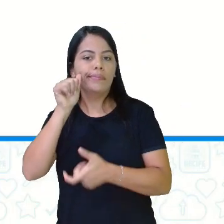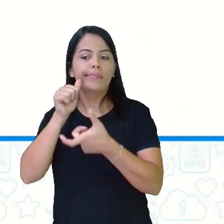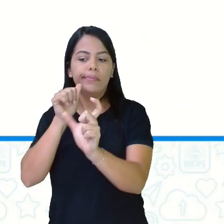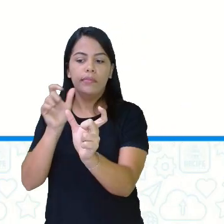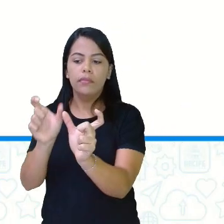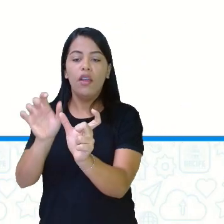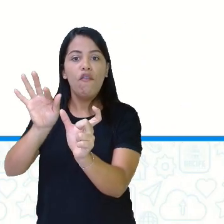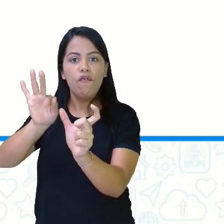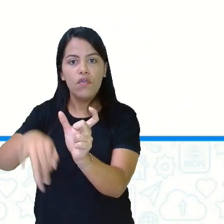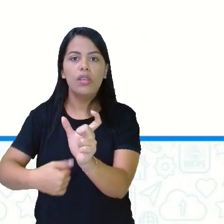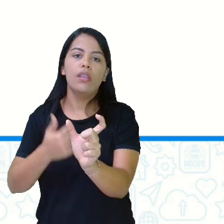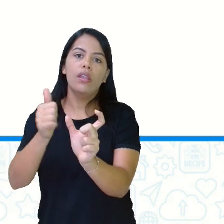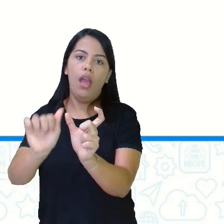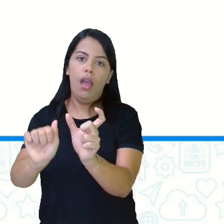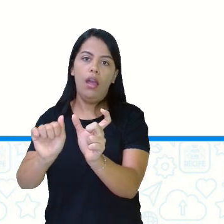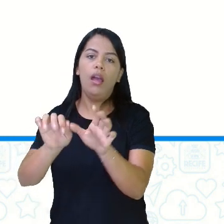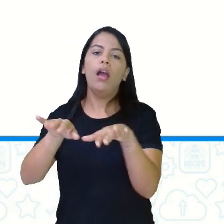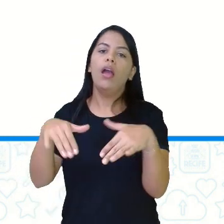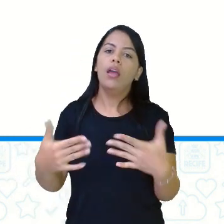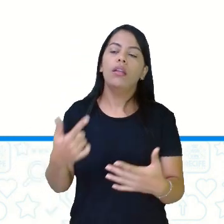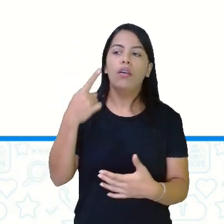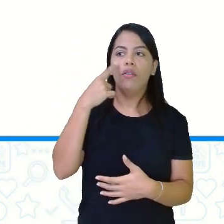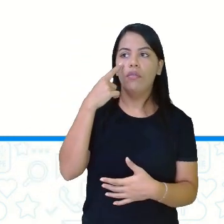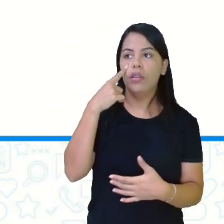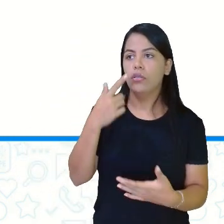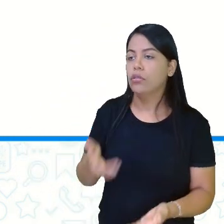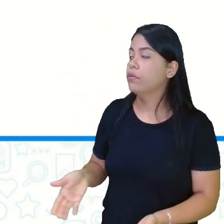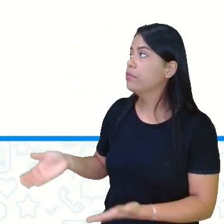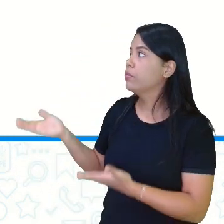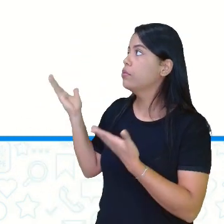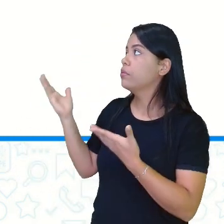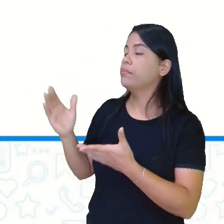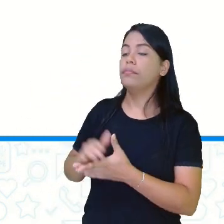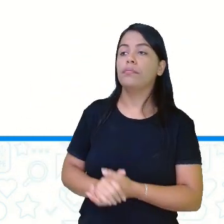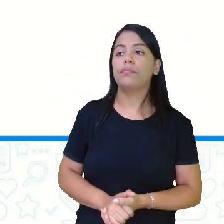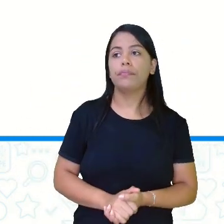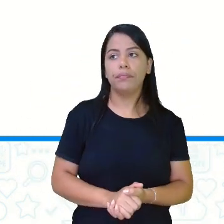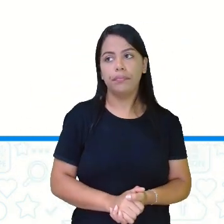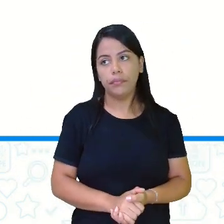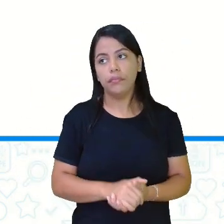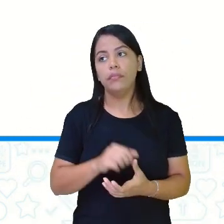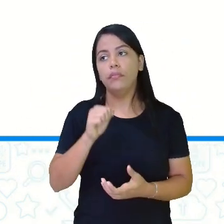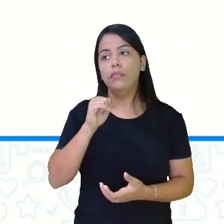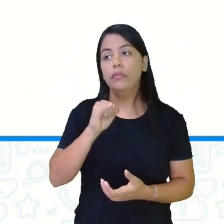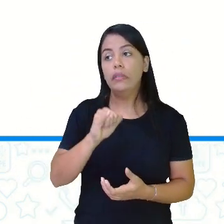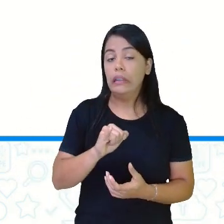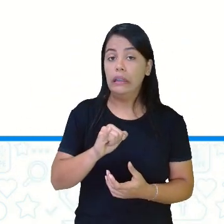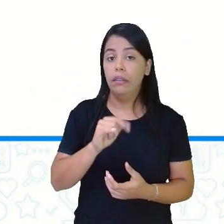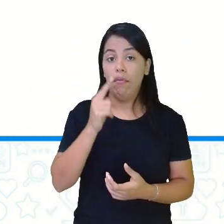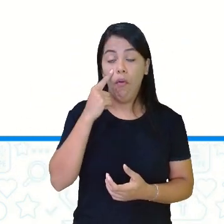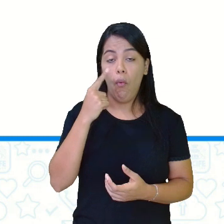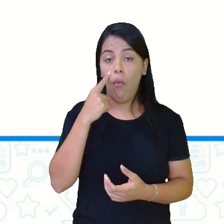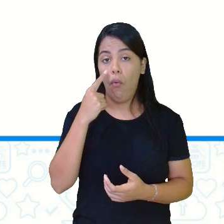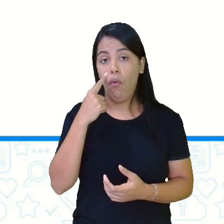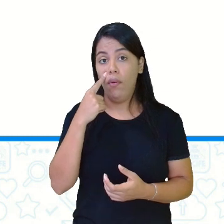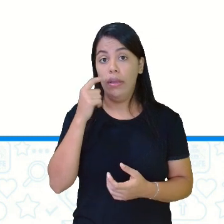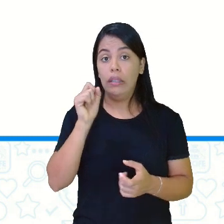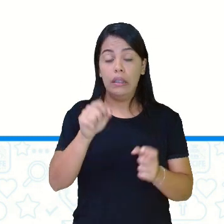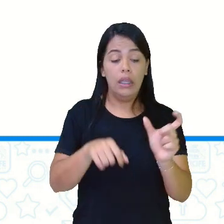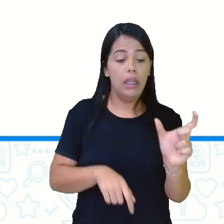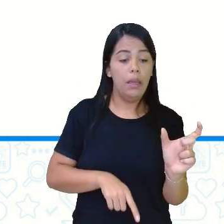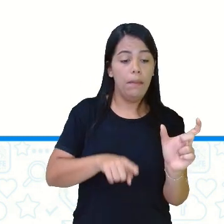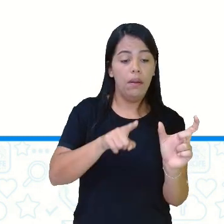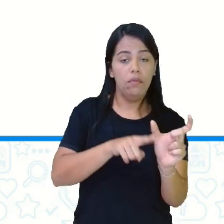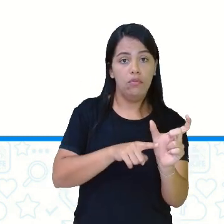para A ou O, na. Chorão, chorona. Sabichão, sabichona.